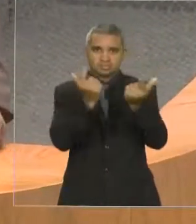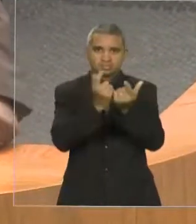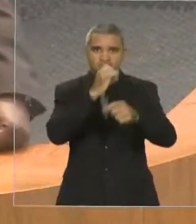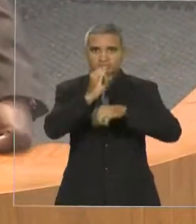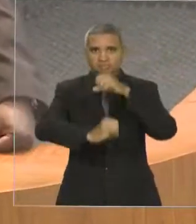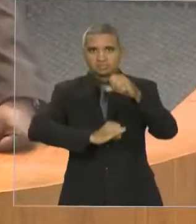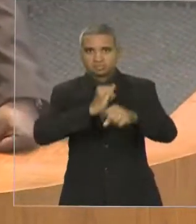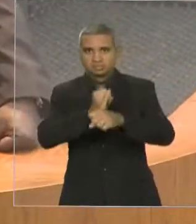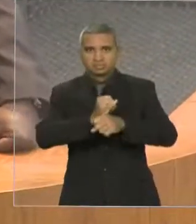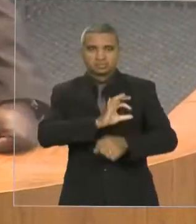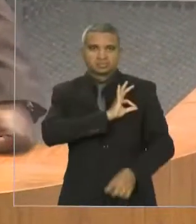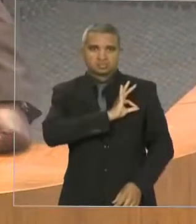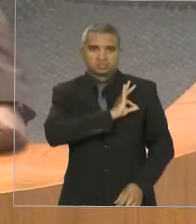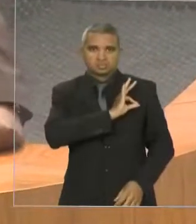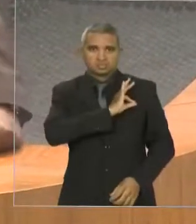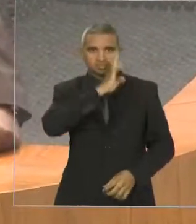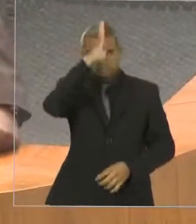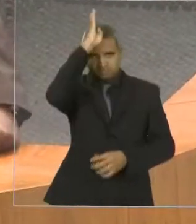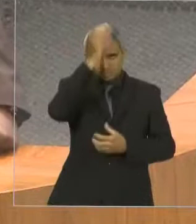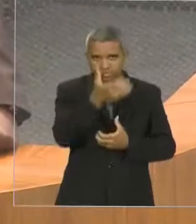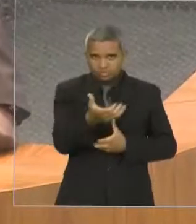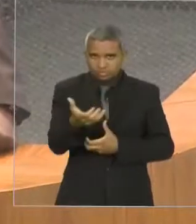policiais, bombeiros militares nessa casa,